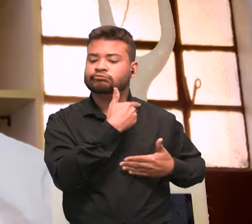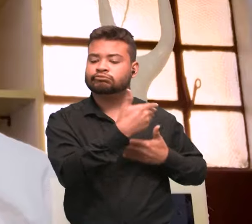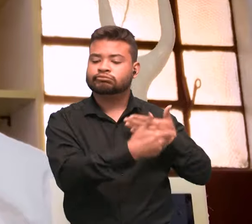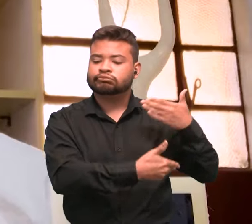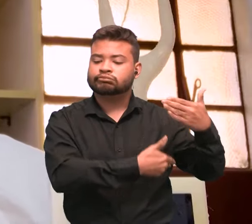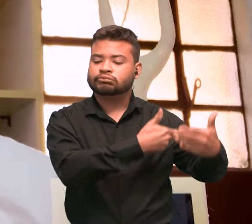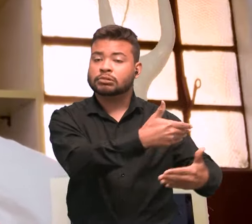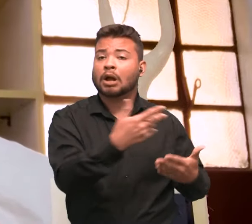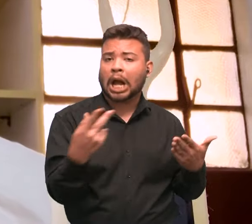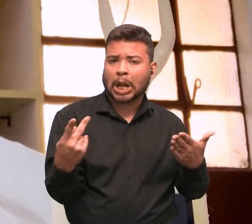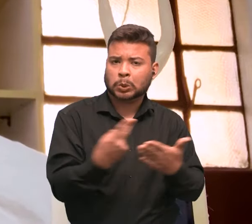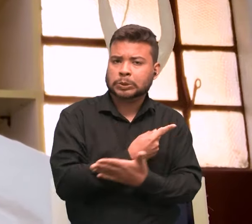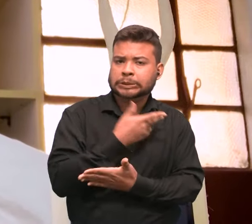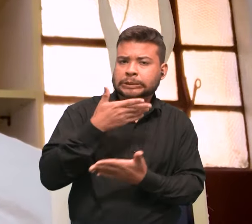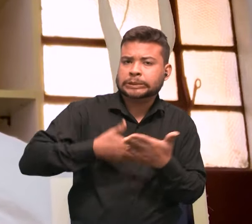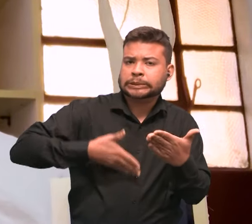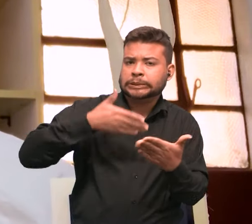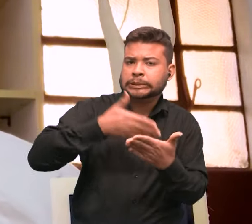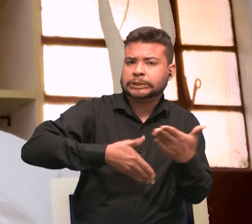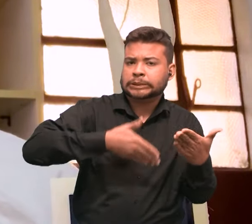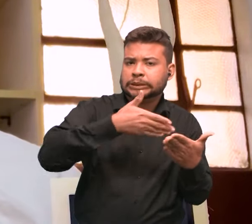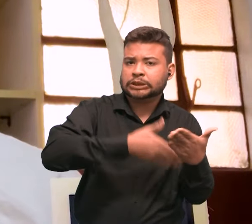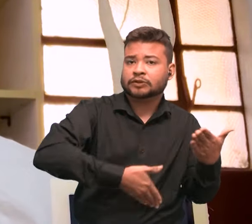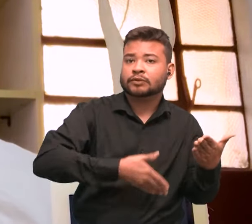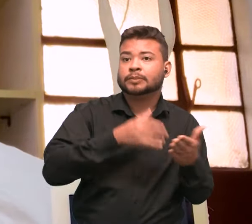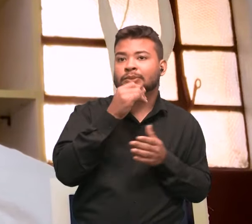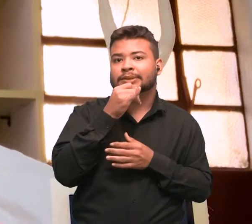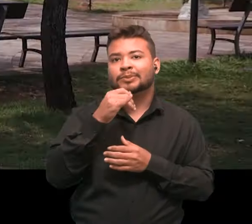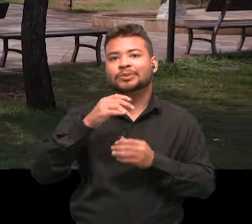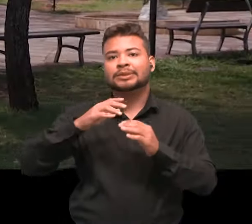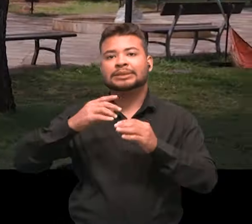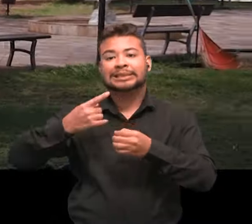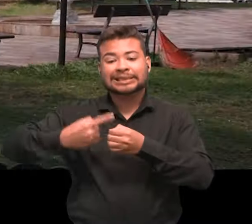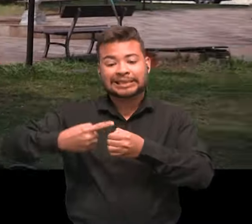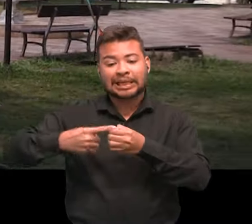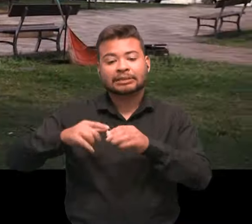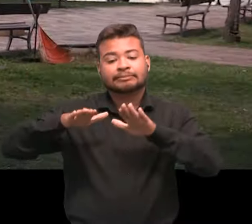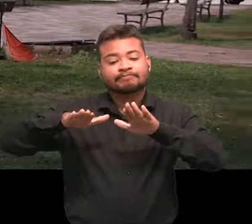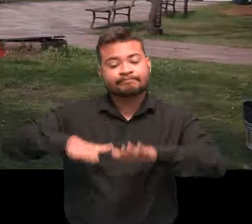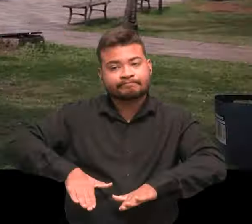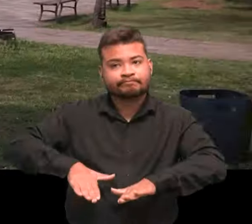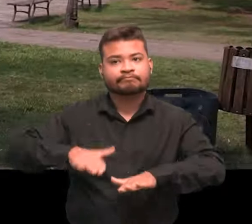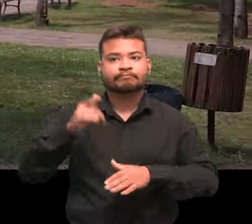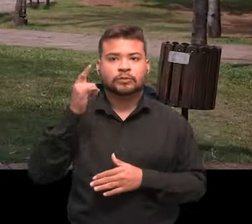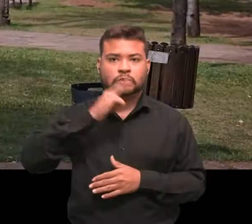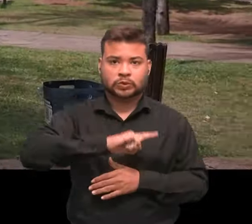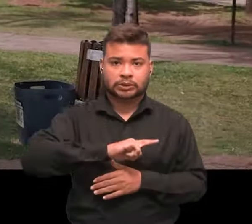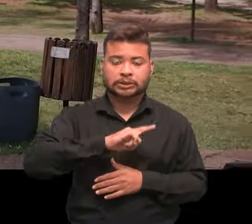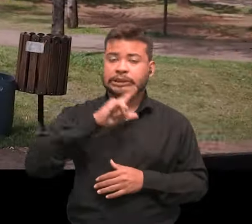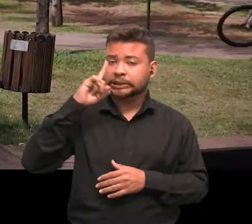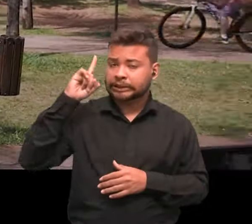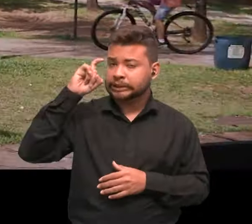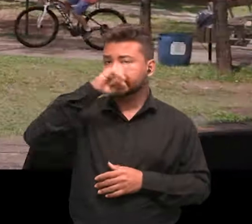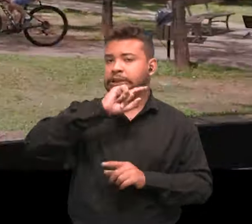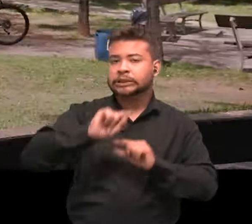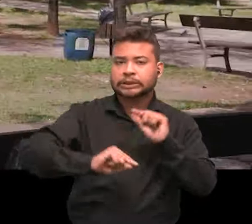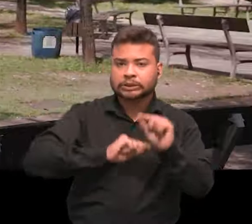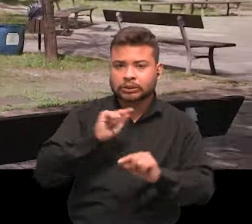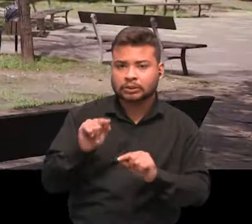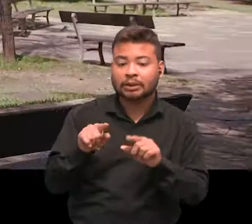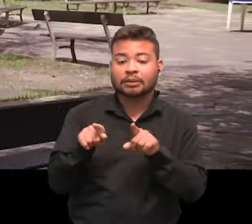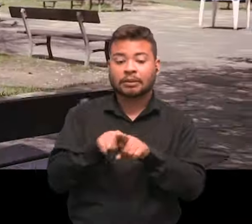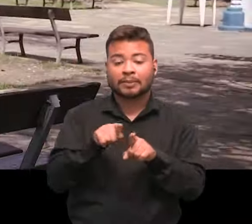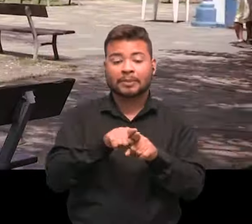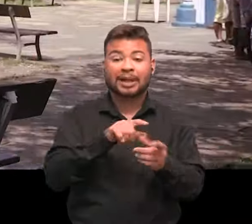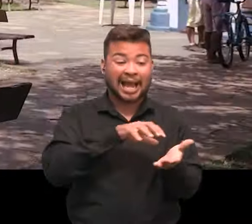dificuldades em se manter na cidade, a dificuldade de procurar conhecimento, de sair de suas